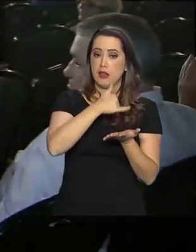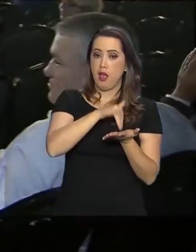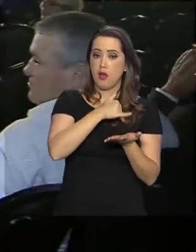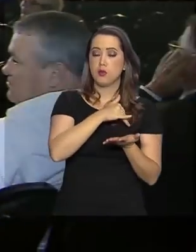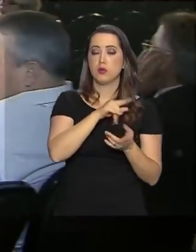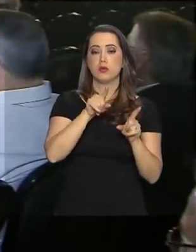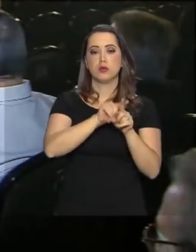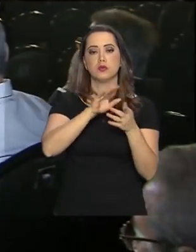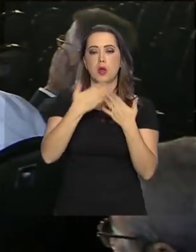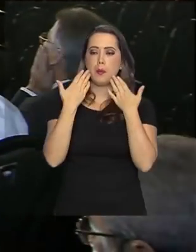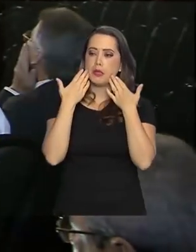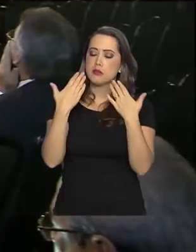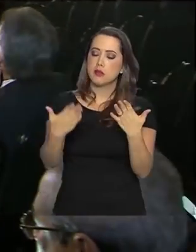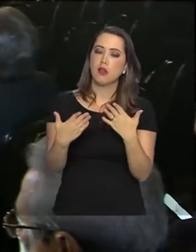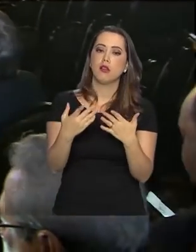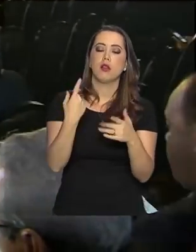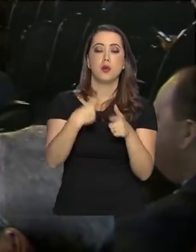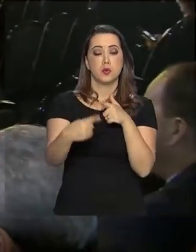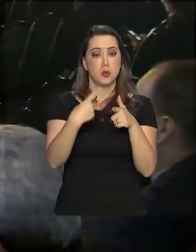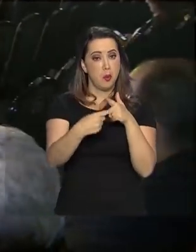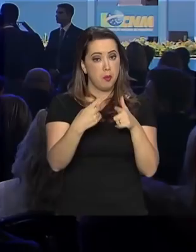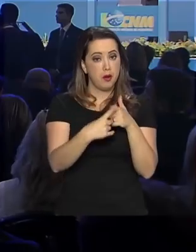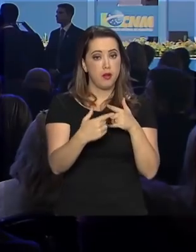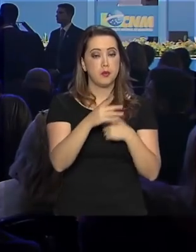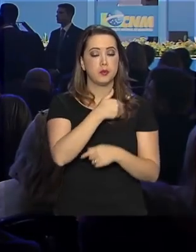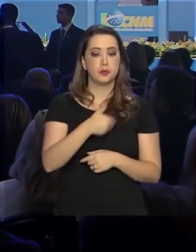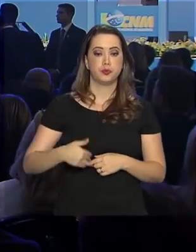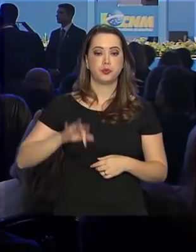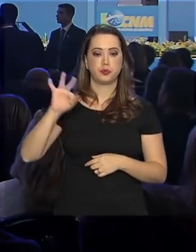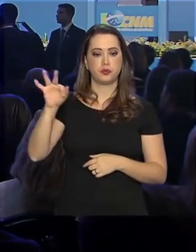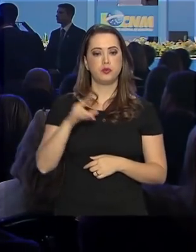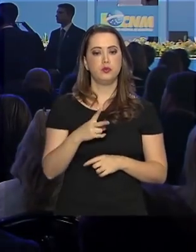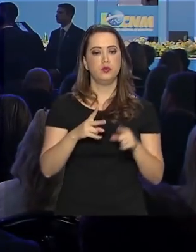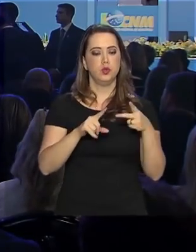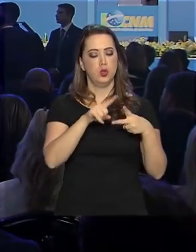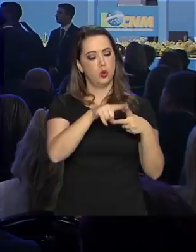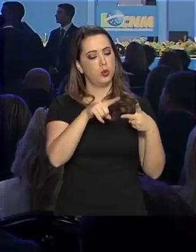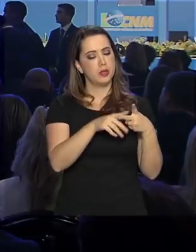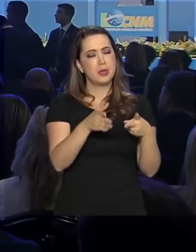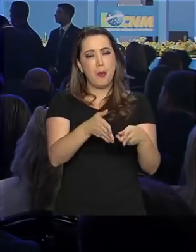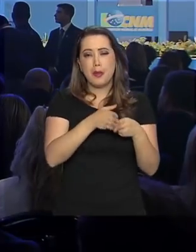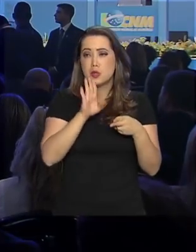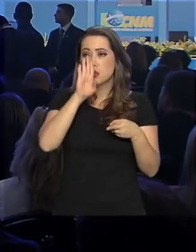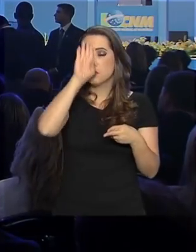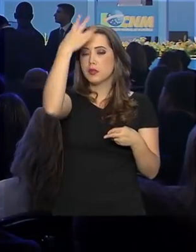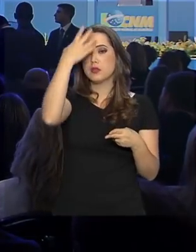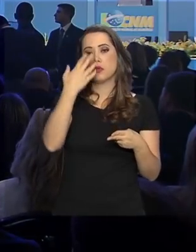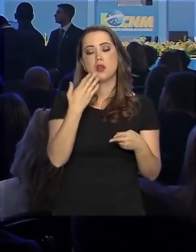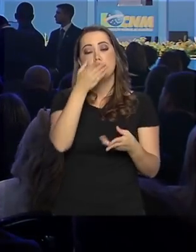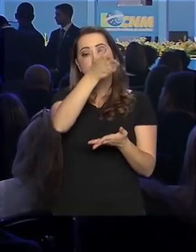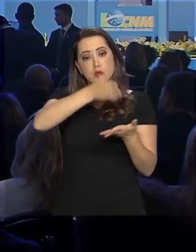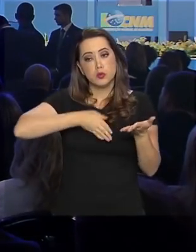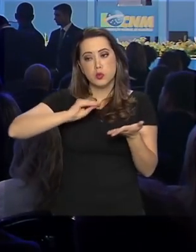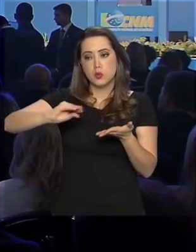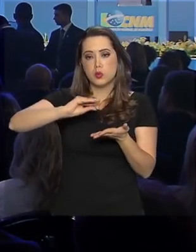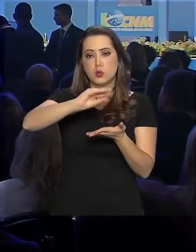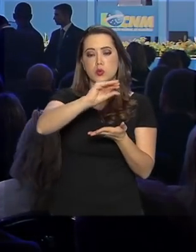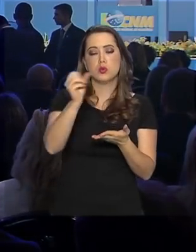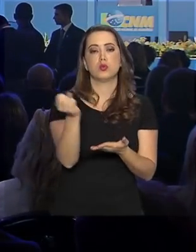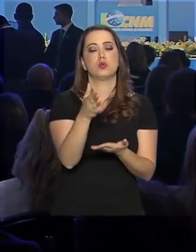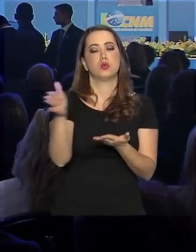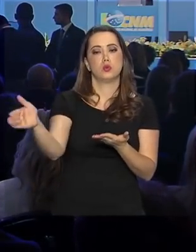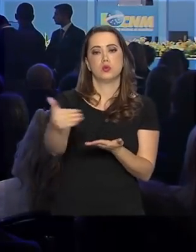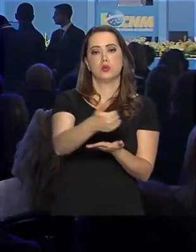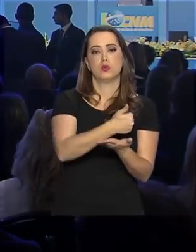para apresentar reivindicações ao governo federal. Entre elas, dois pedidos principais. A distribuição de parte dos novos recursos